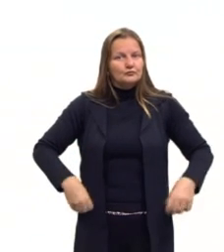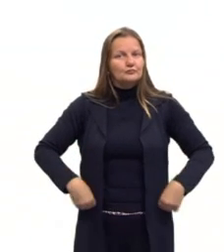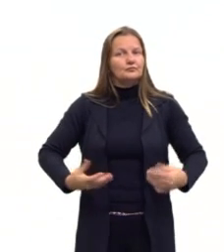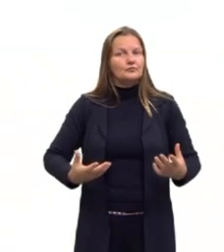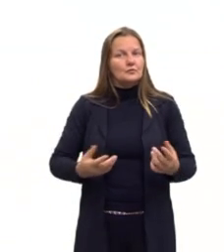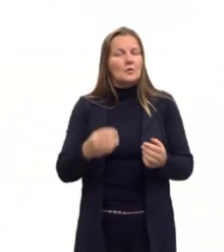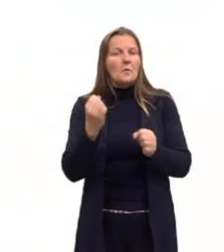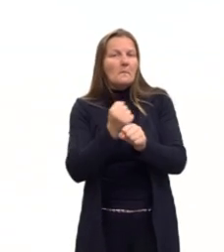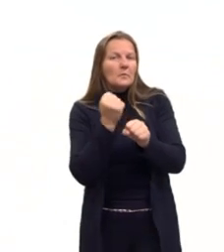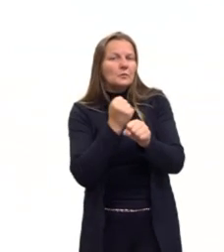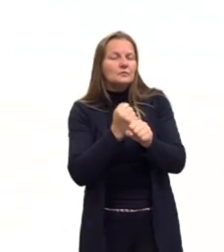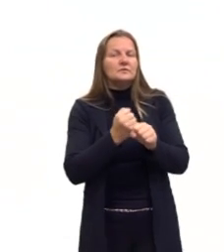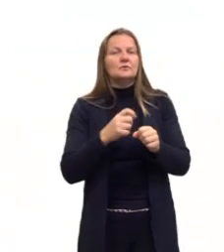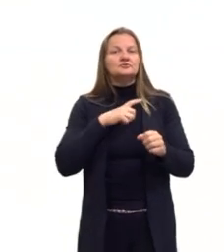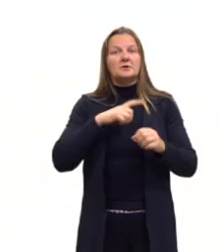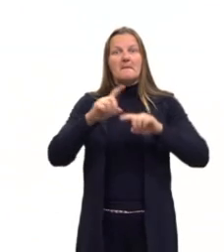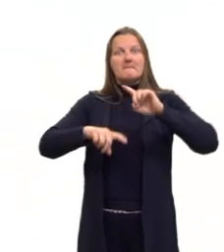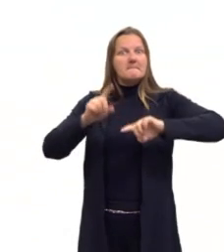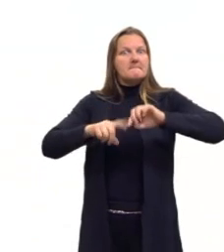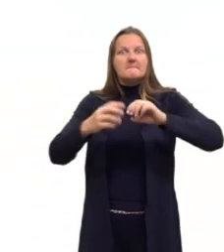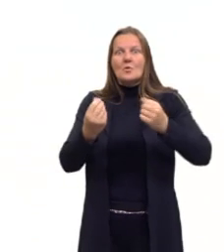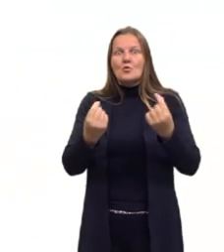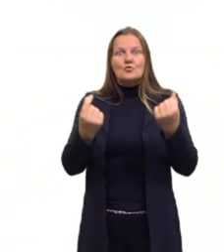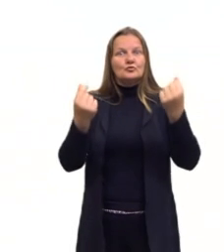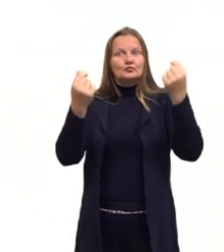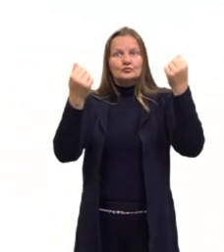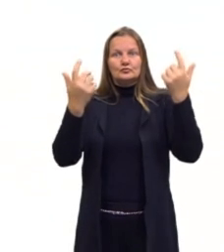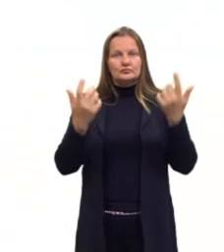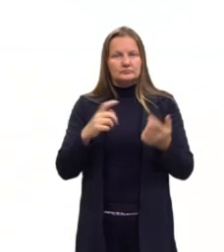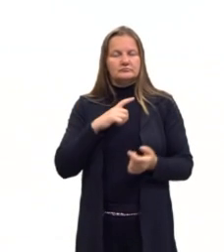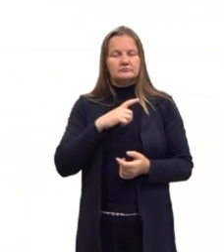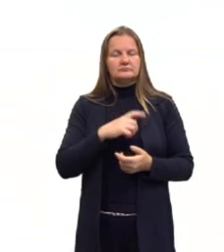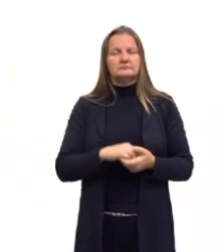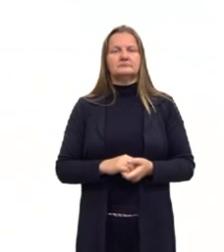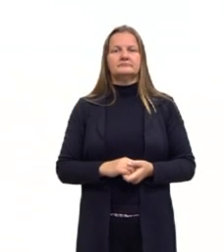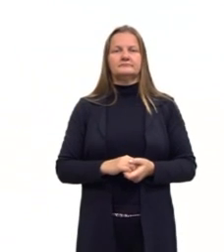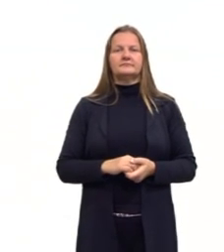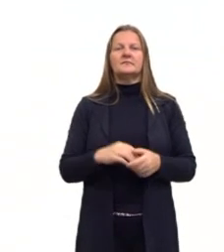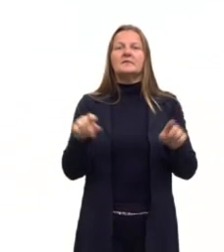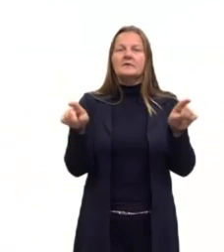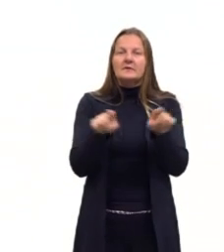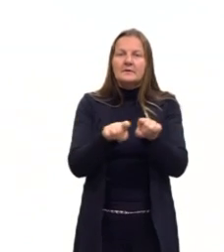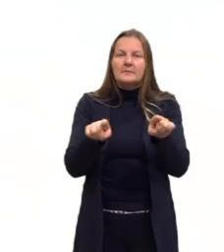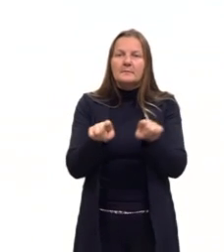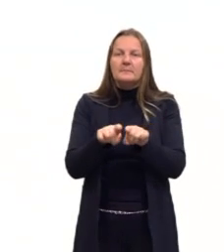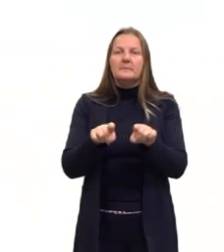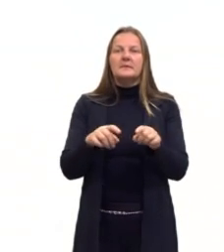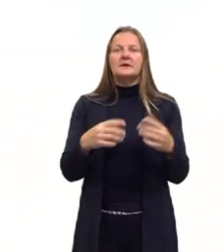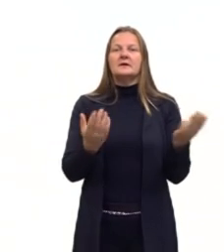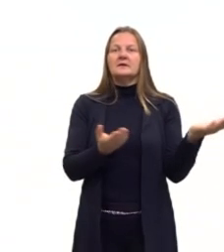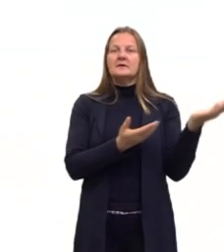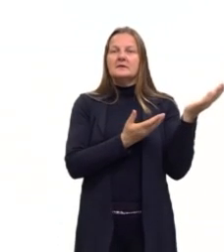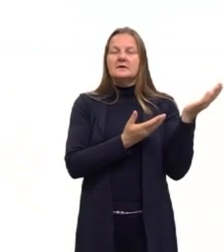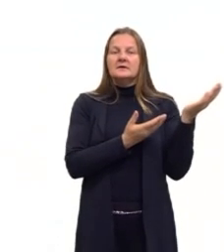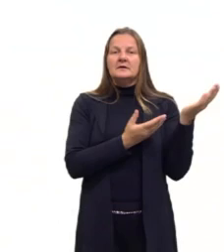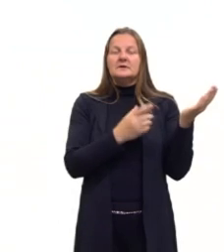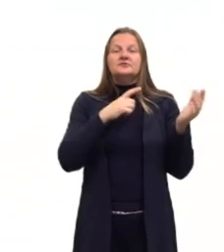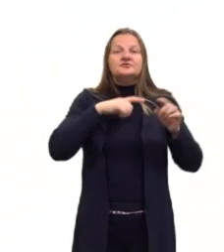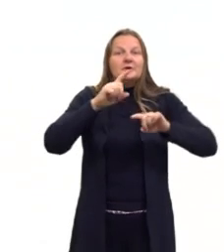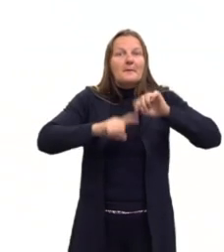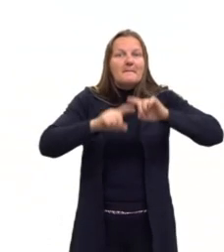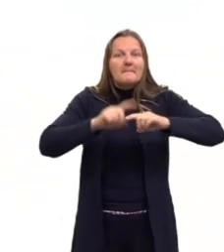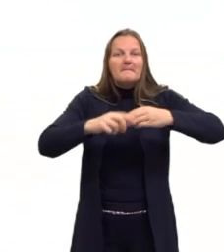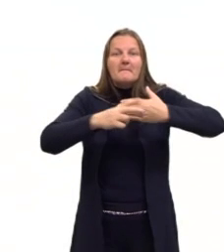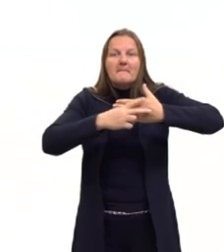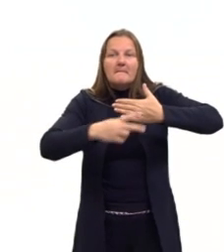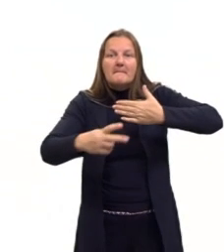então, se mandava pra aquela região. E outra coisa também era grande fonte de matéria-prima,